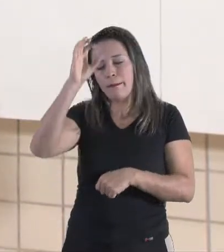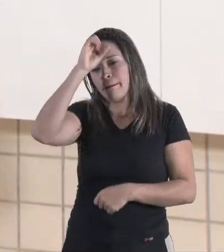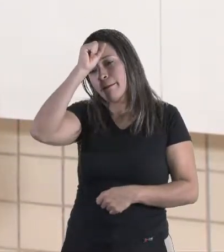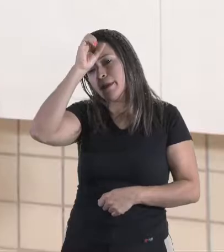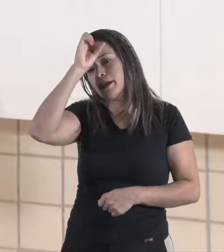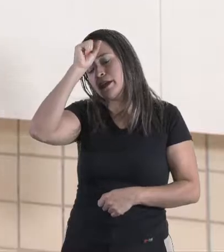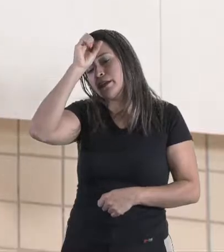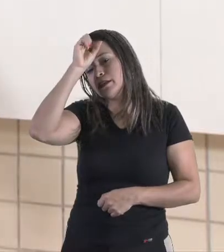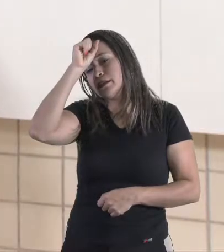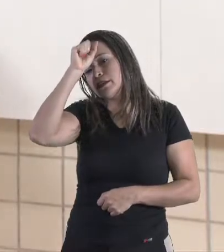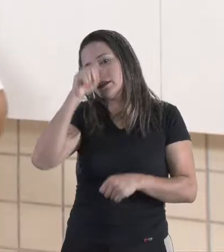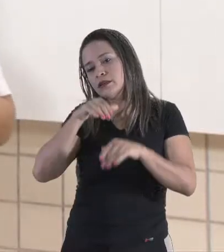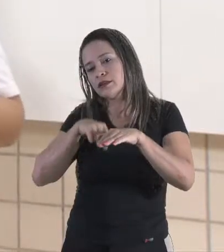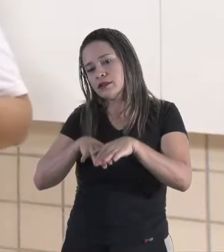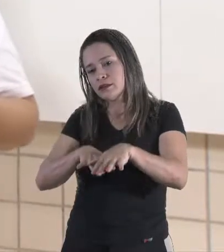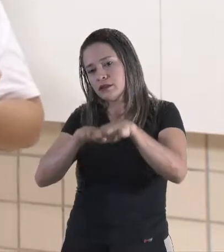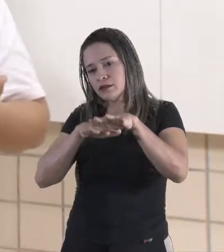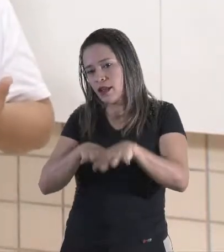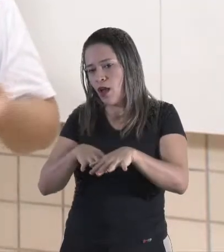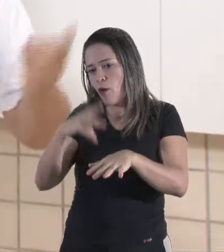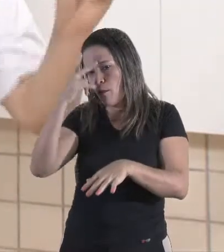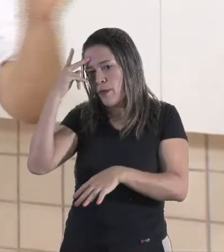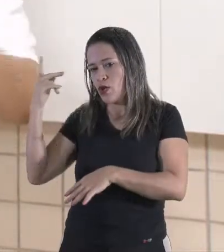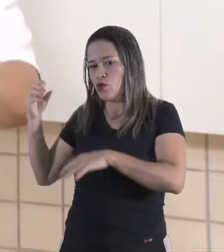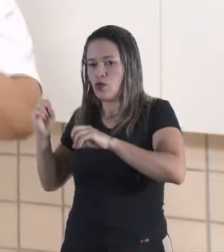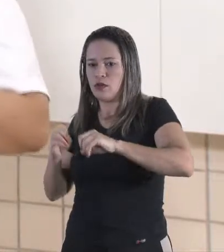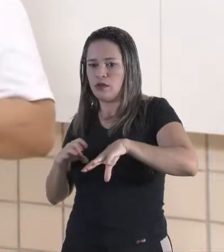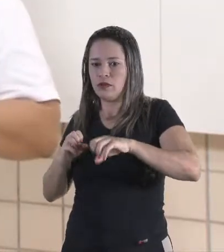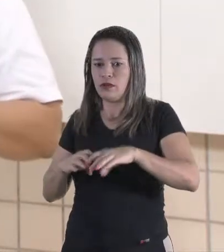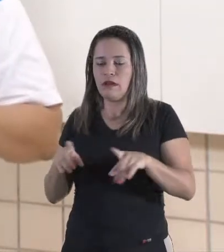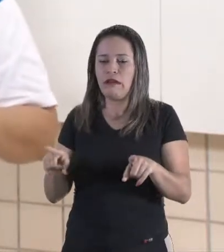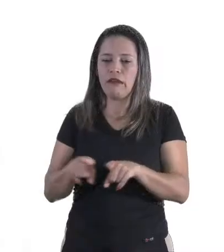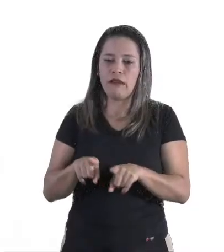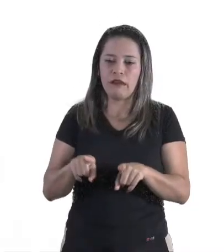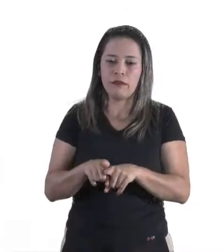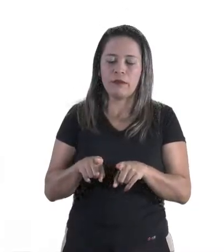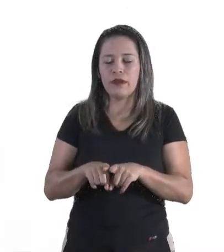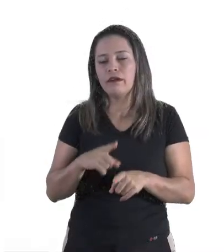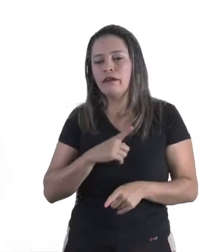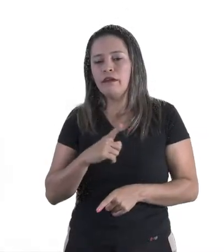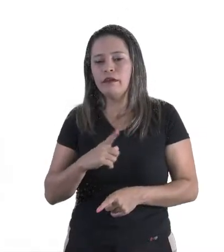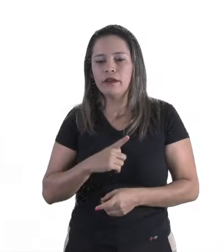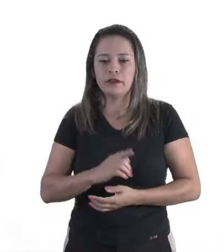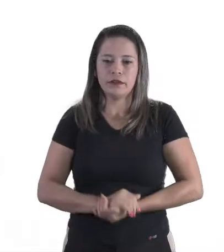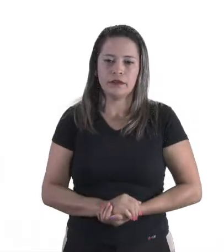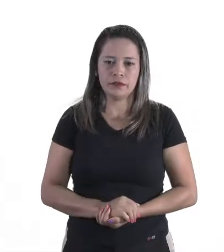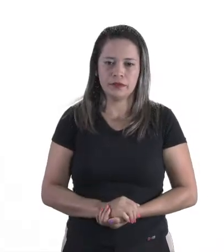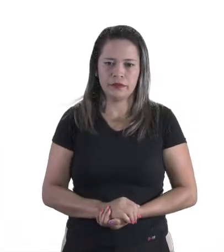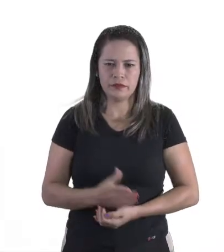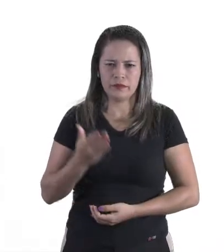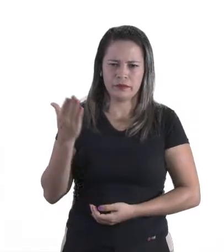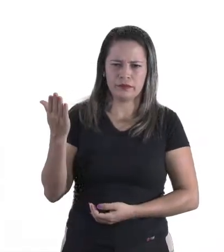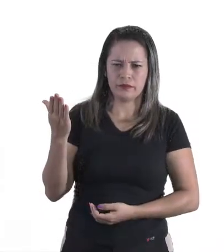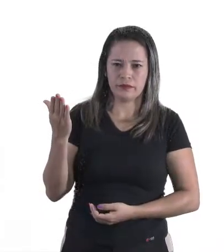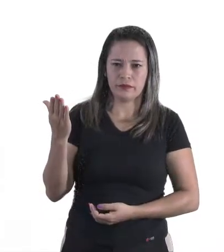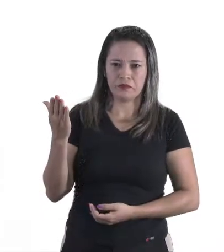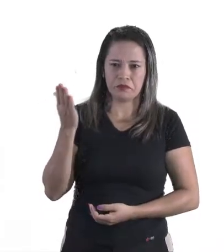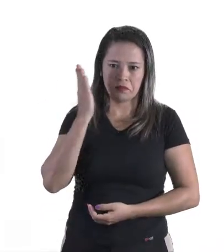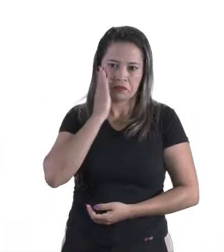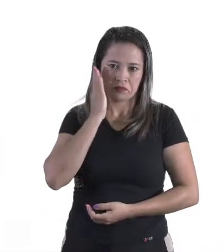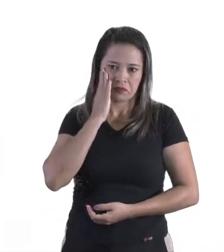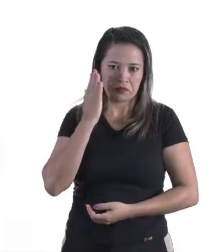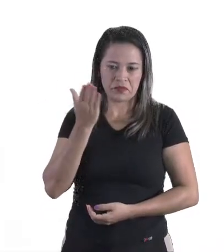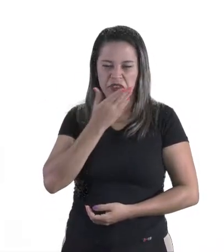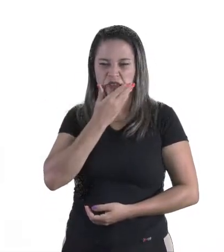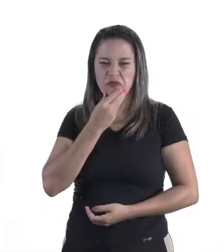a costurar. Alguém ensinou para ela. E nós temos aí... Você sabe quem é essa? Quem é